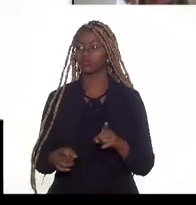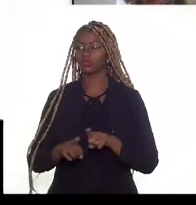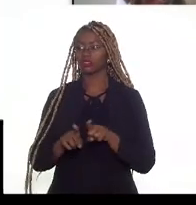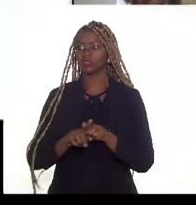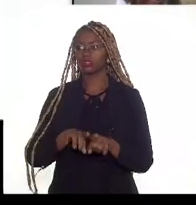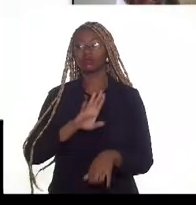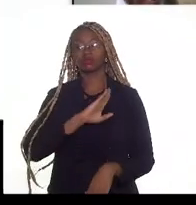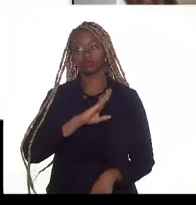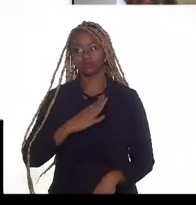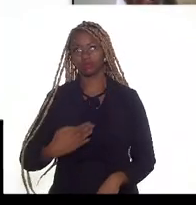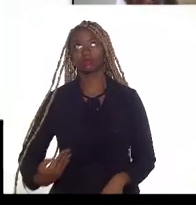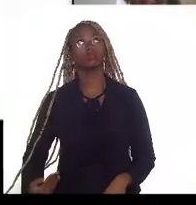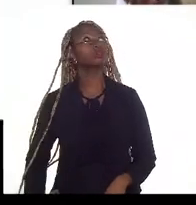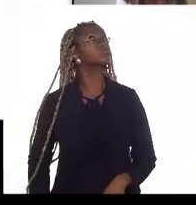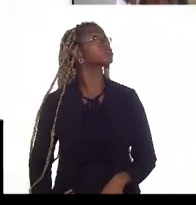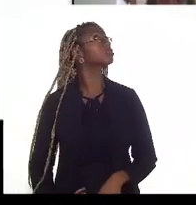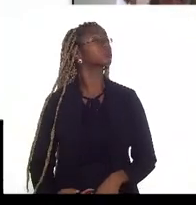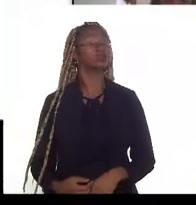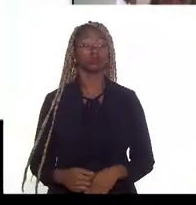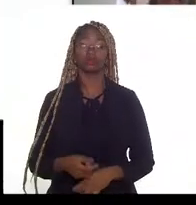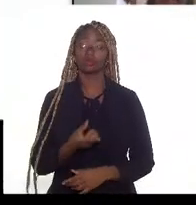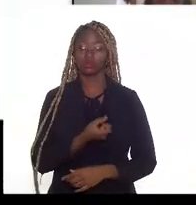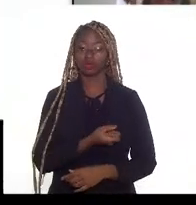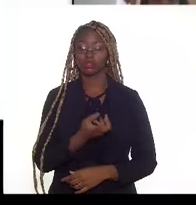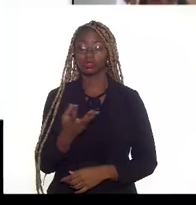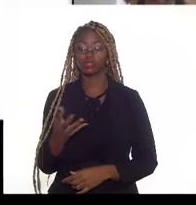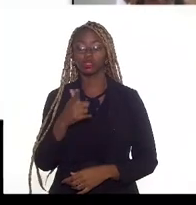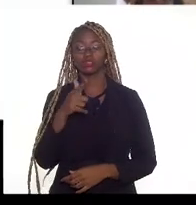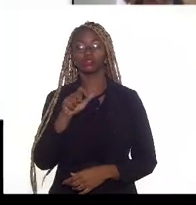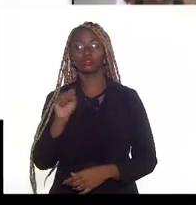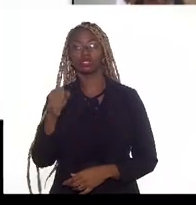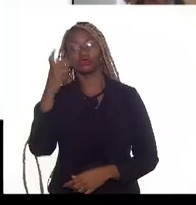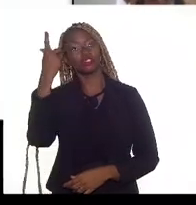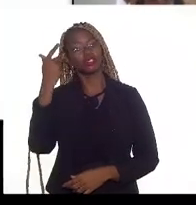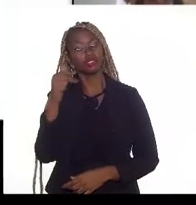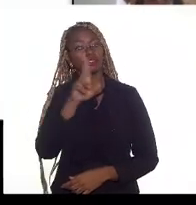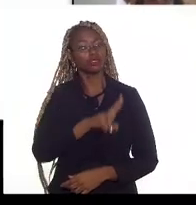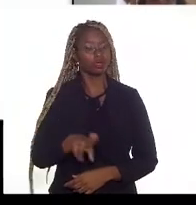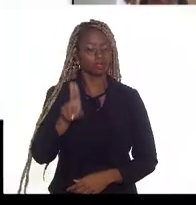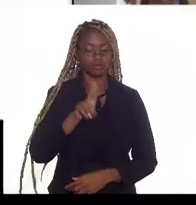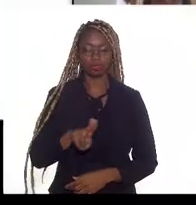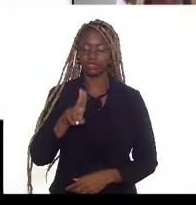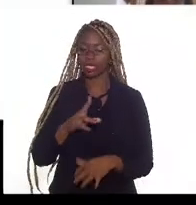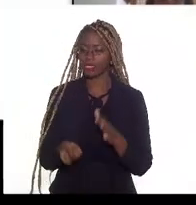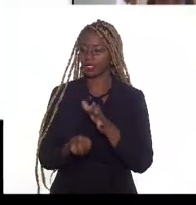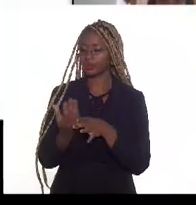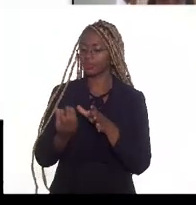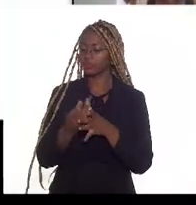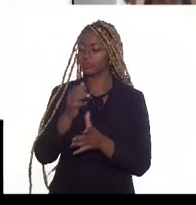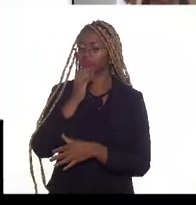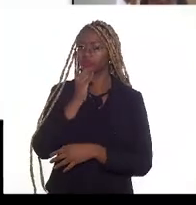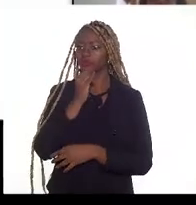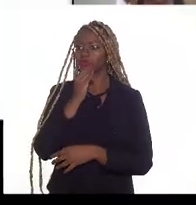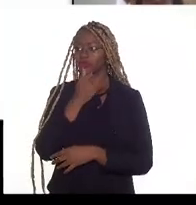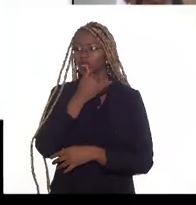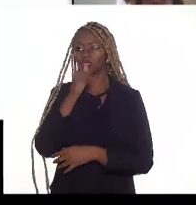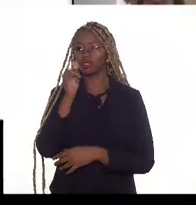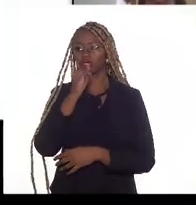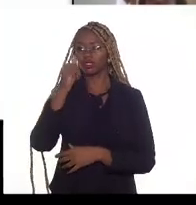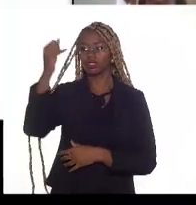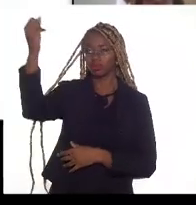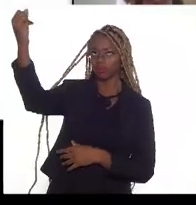o volume de gás natural que é utilizado nas operações de produção, por exemplo, na geração de energia elétrica nas